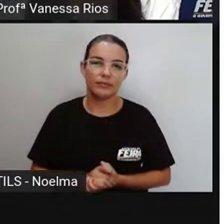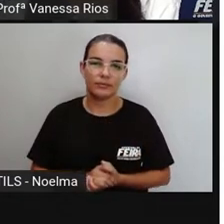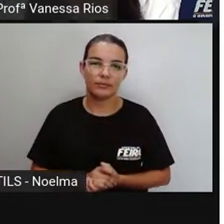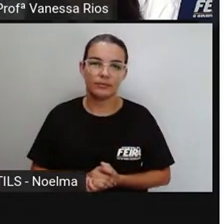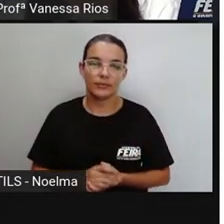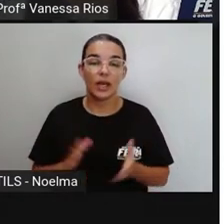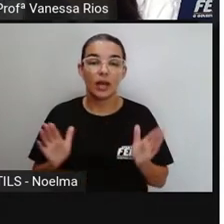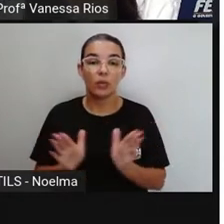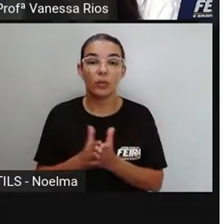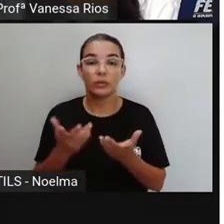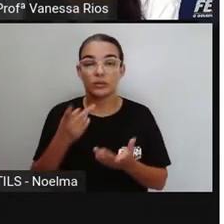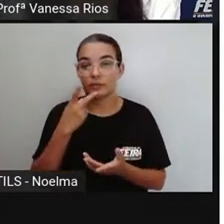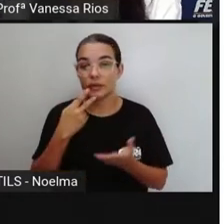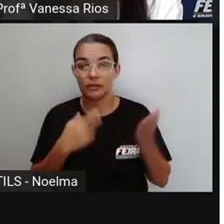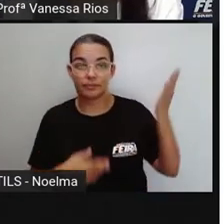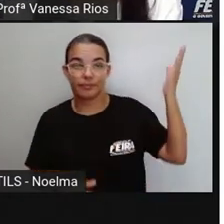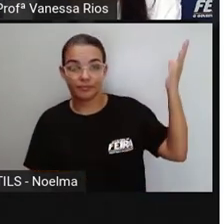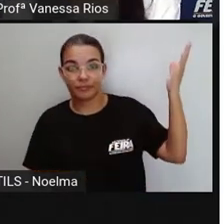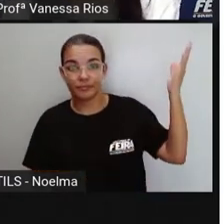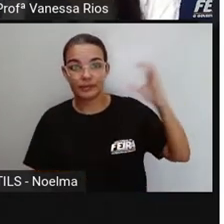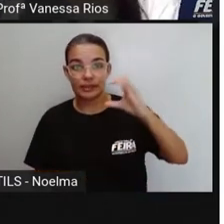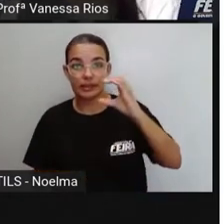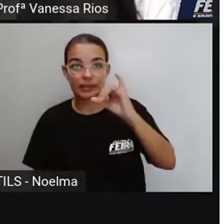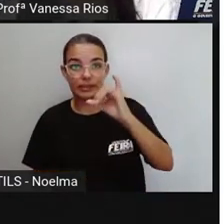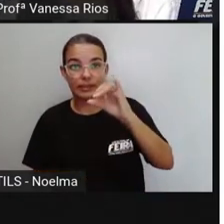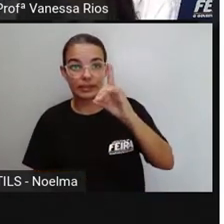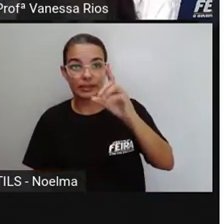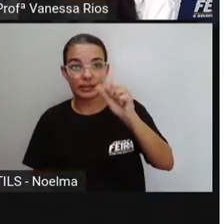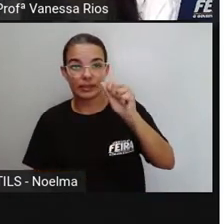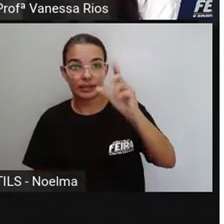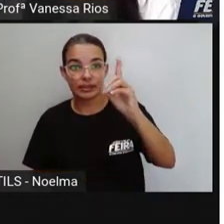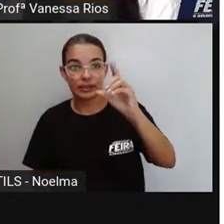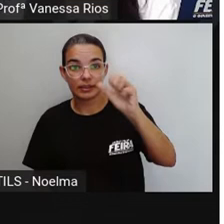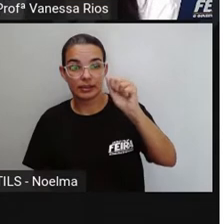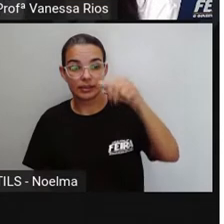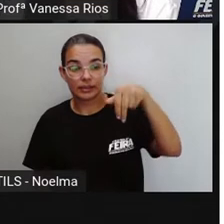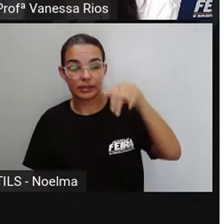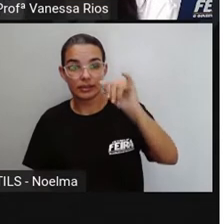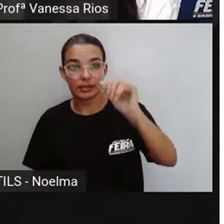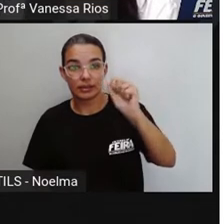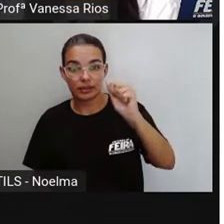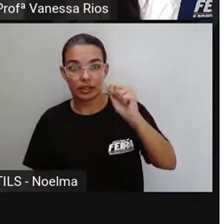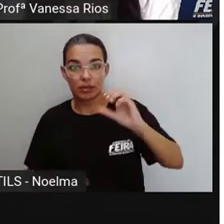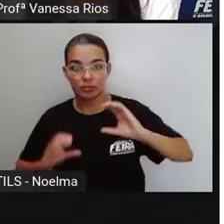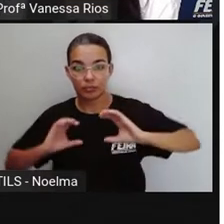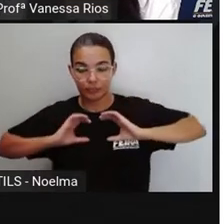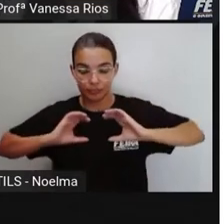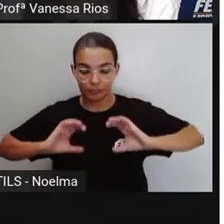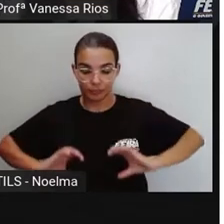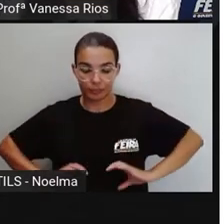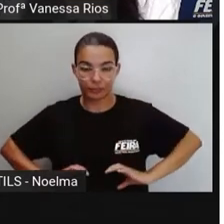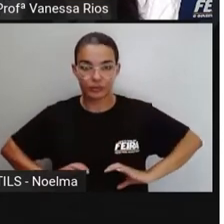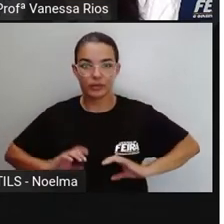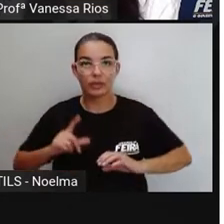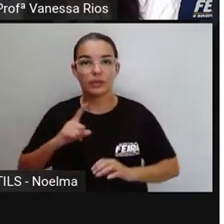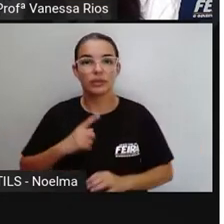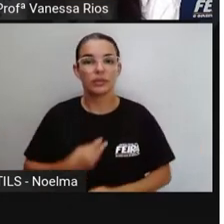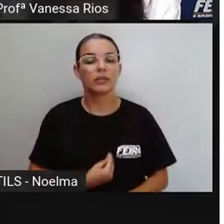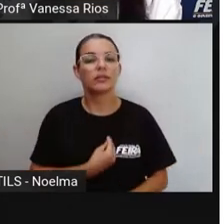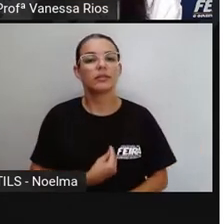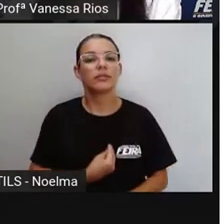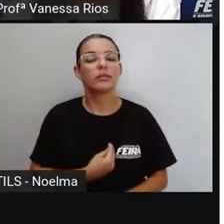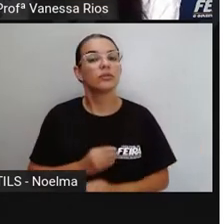Quando a gente pensa em cidadania, gente também lembra aí que a cidadania existe quando cumprimos os nossos